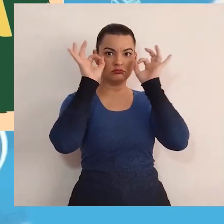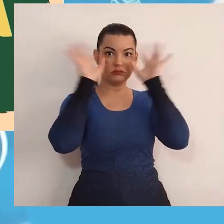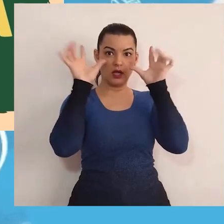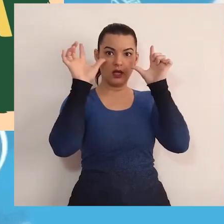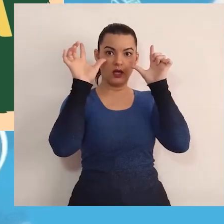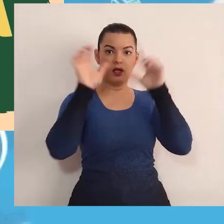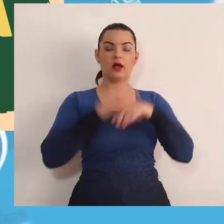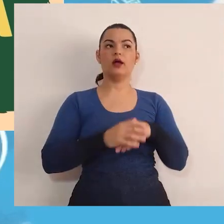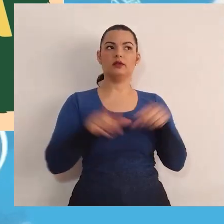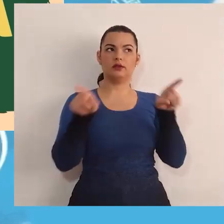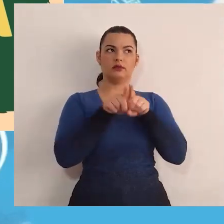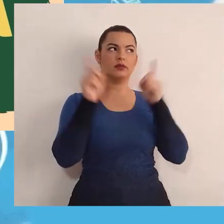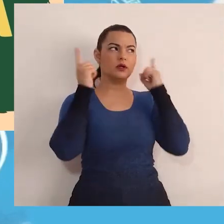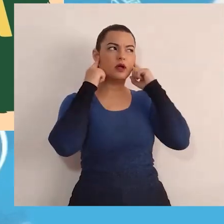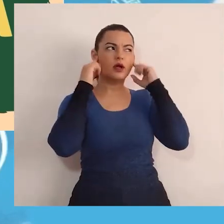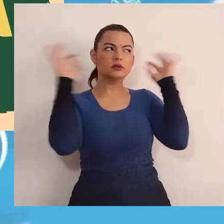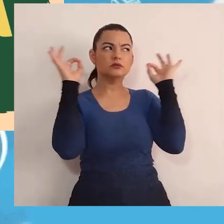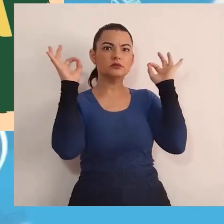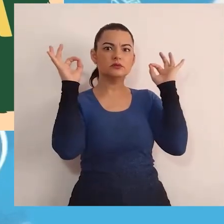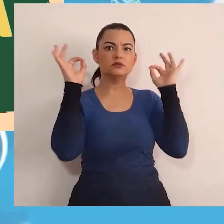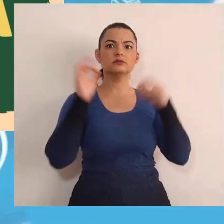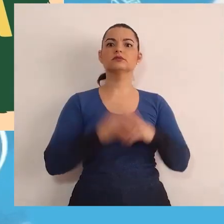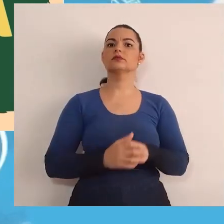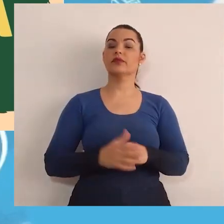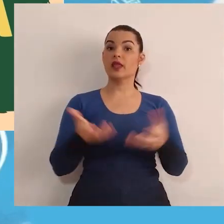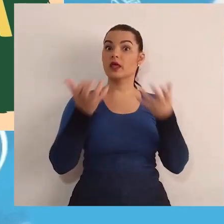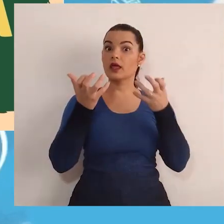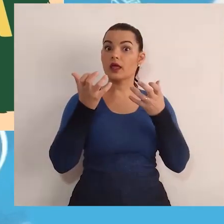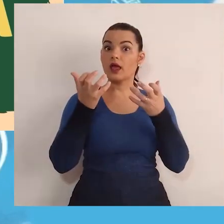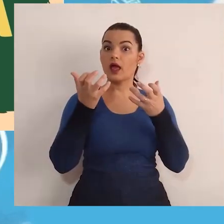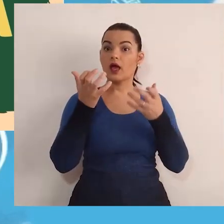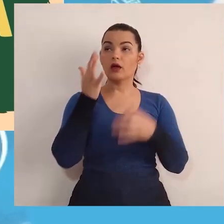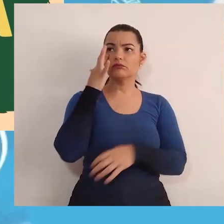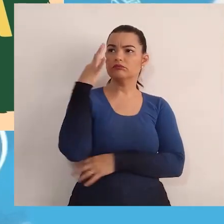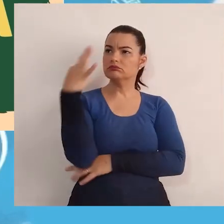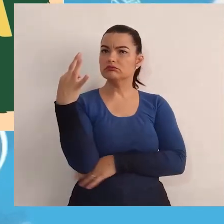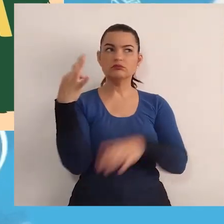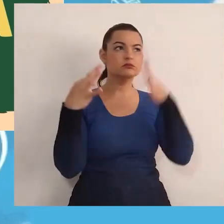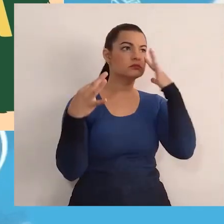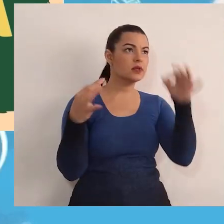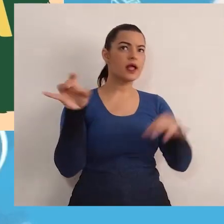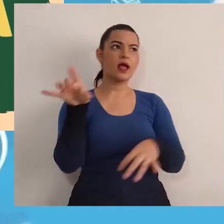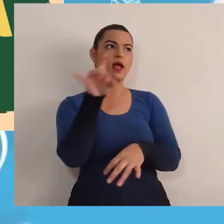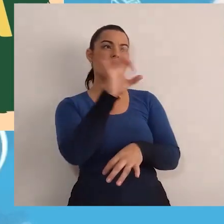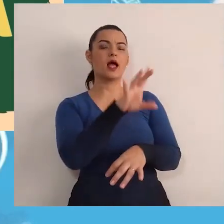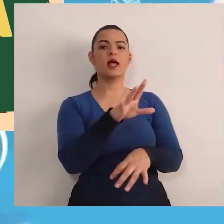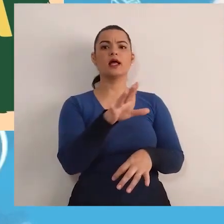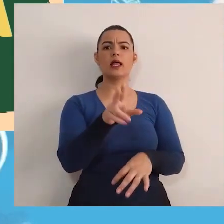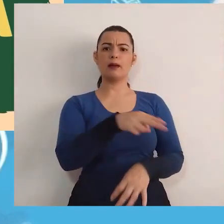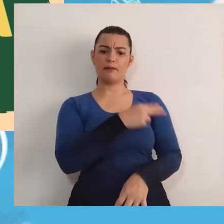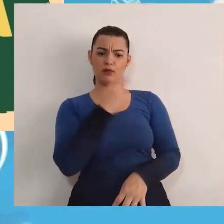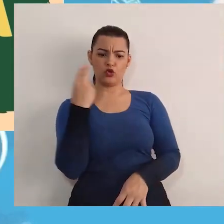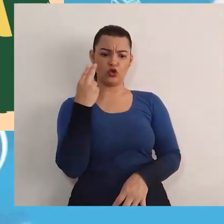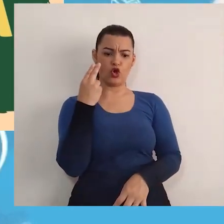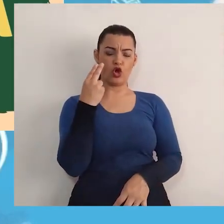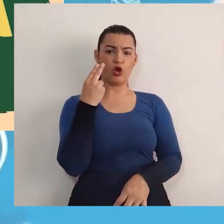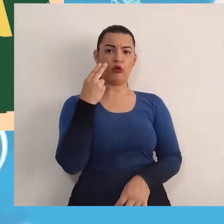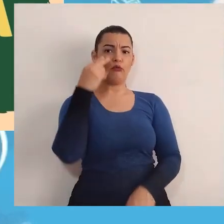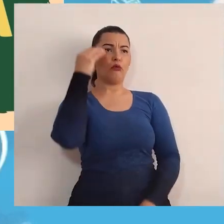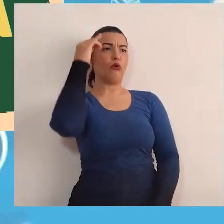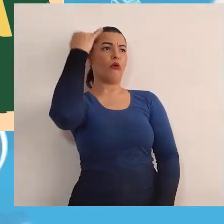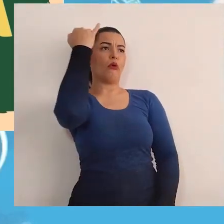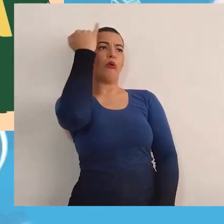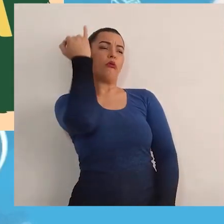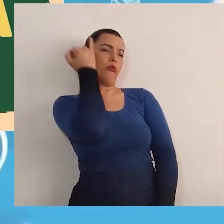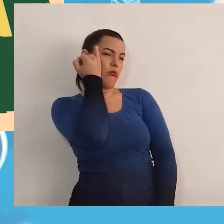Eu quero escutar cada um de vocês! Não me julguem pelo nome! De preguiça, eu